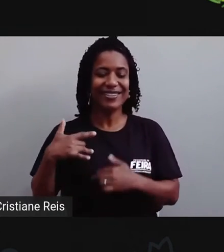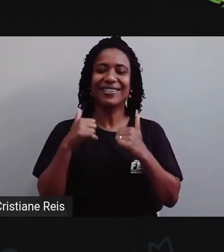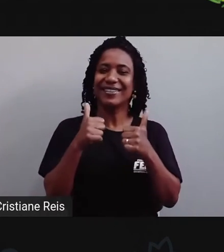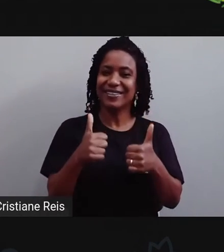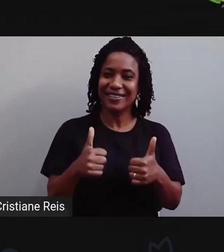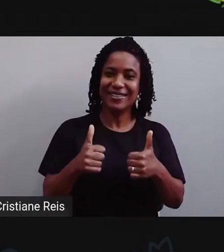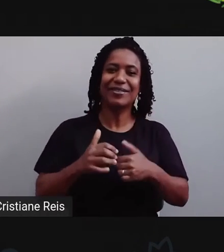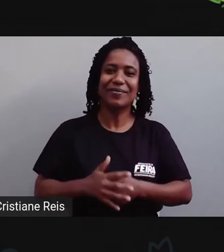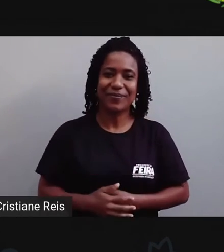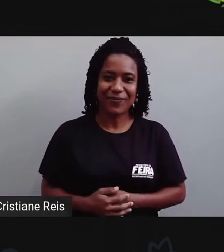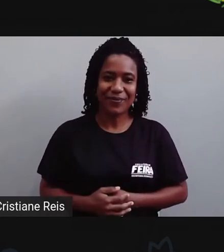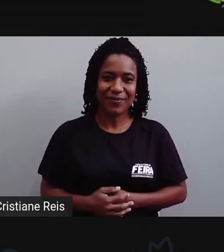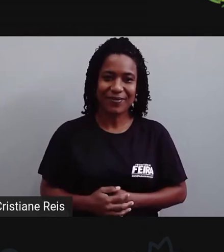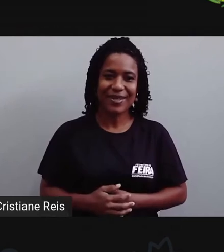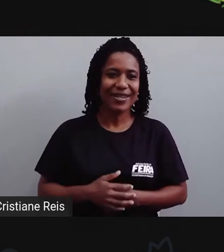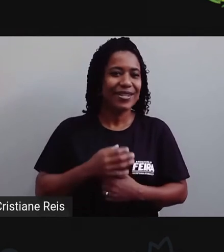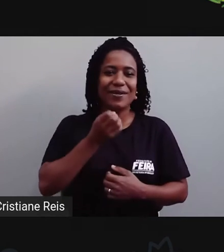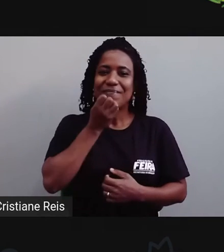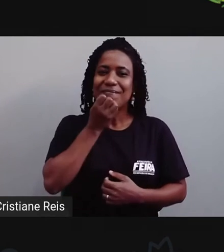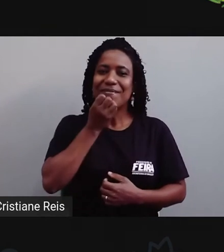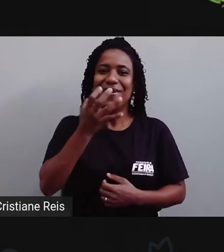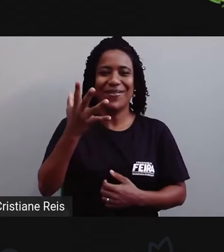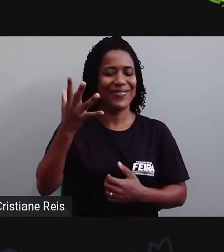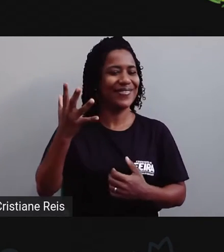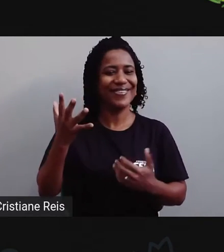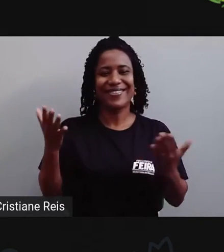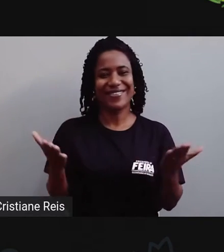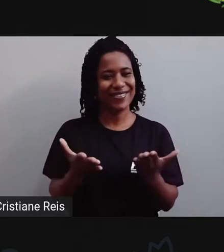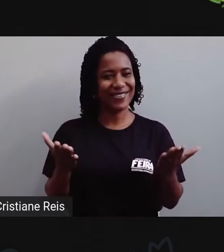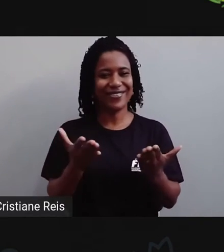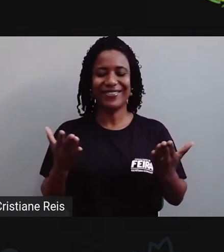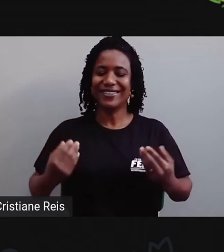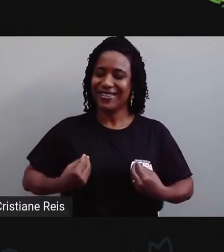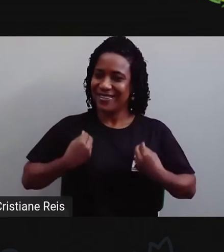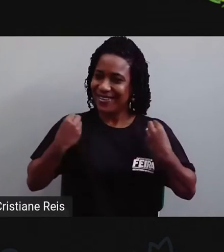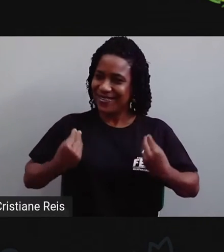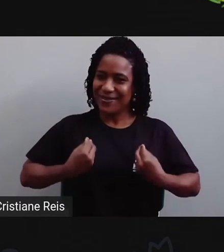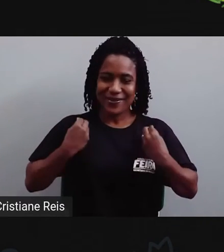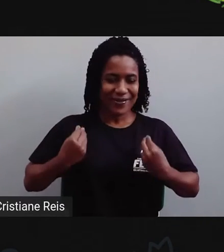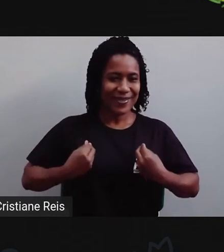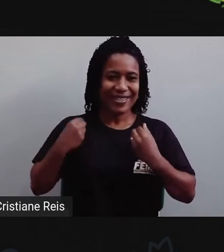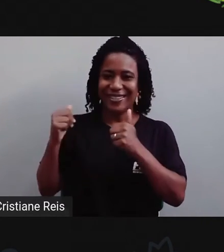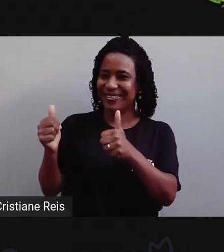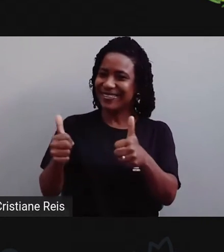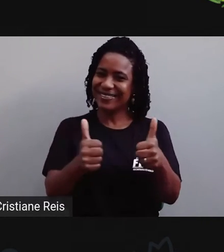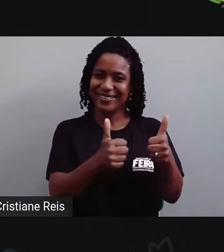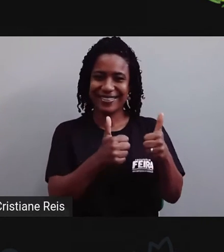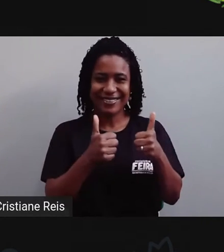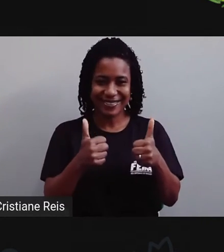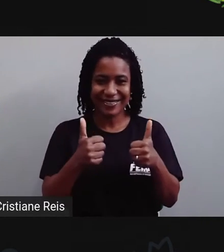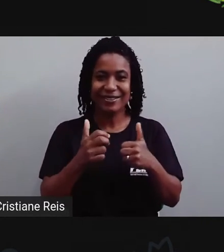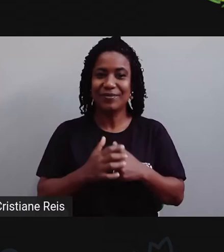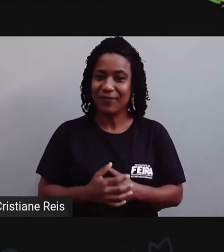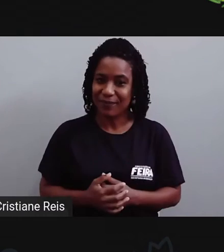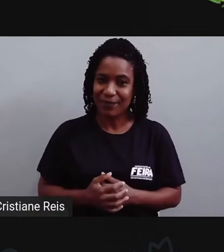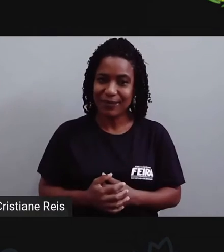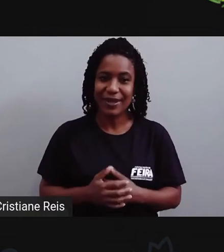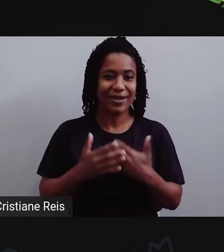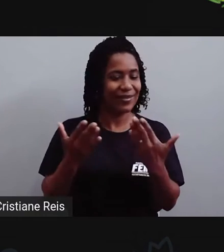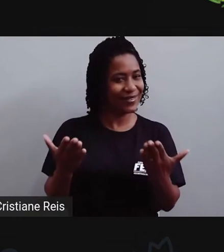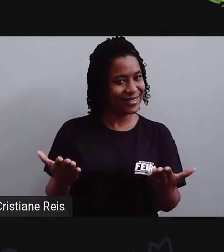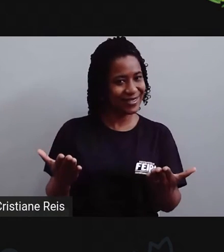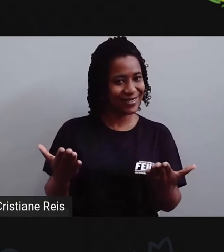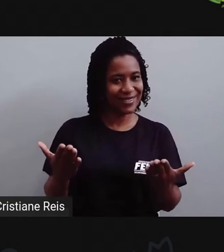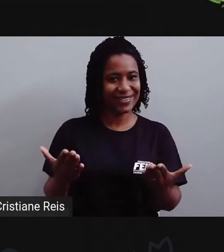né? Assim, experimentando essa maravilha de que é viver de bem, né? Com tudo. Bom, de certa forma, vocês já